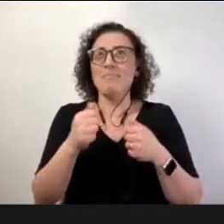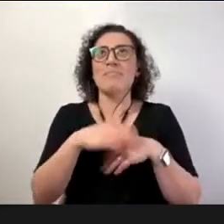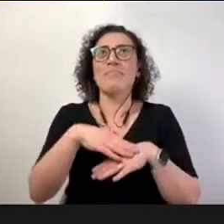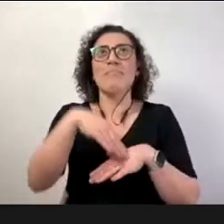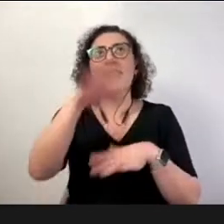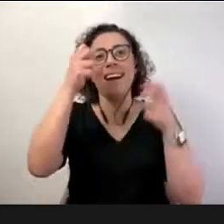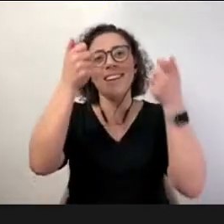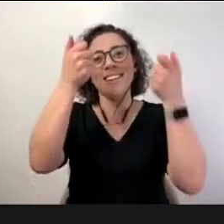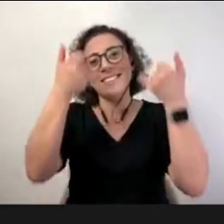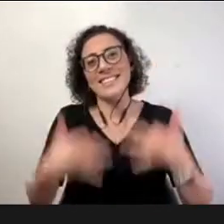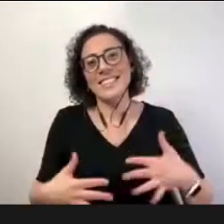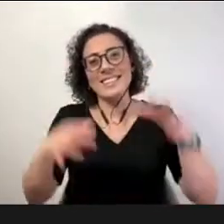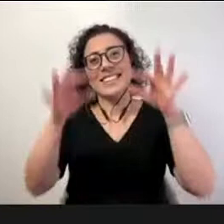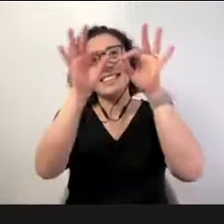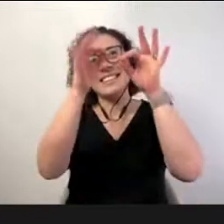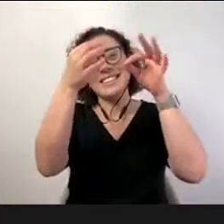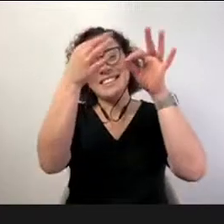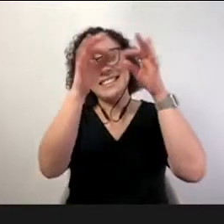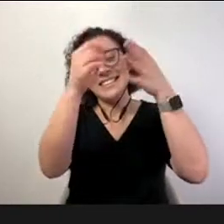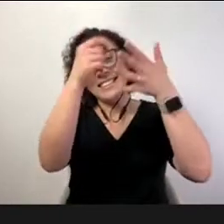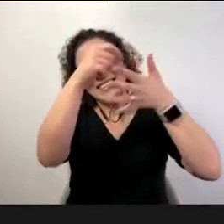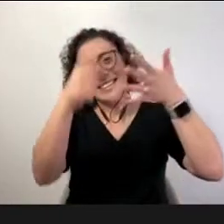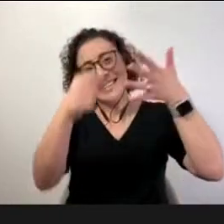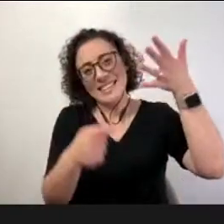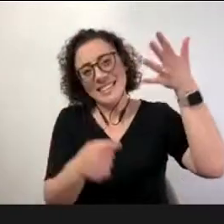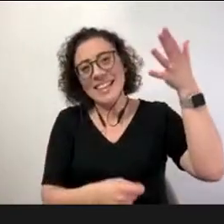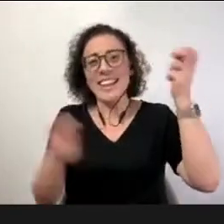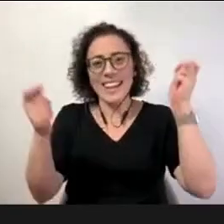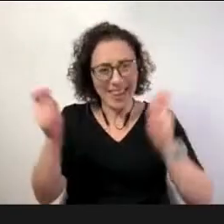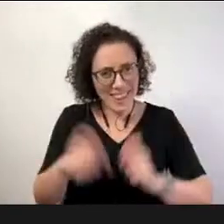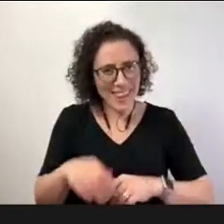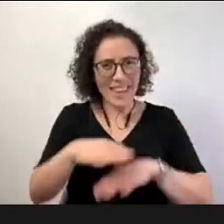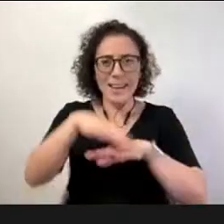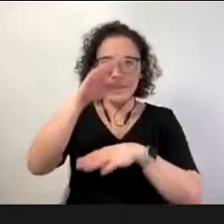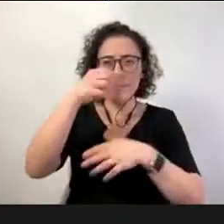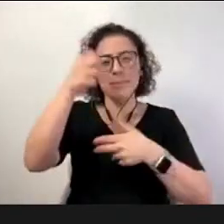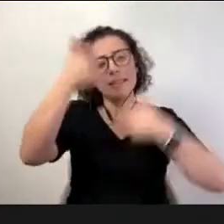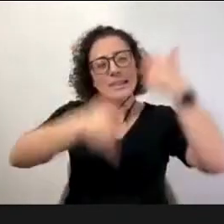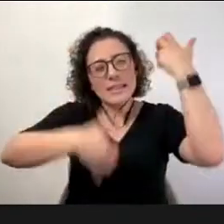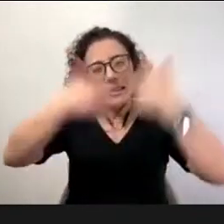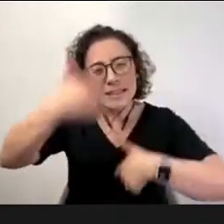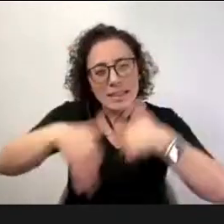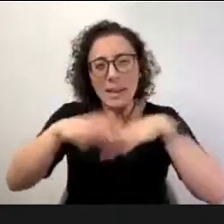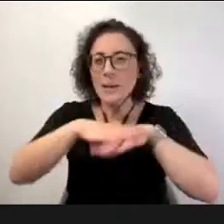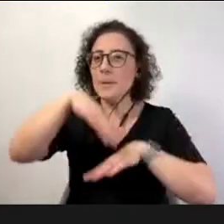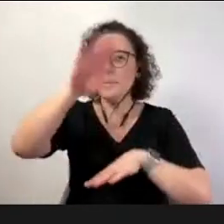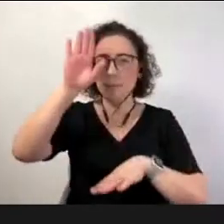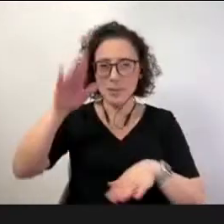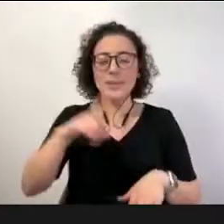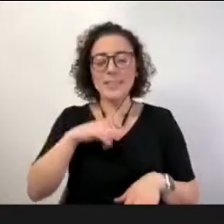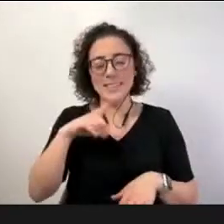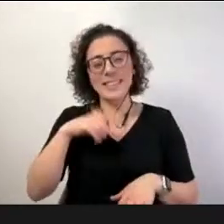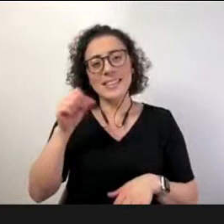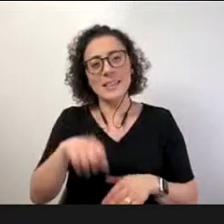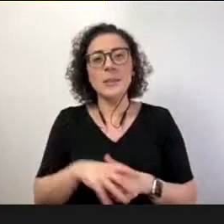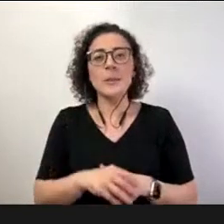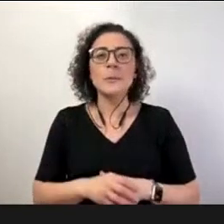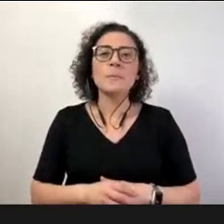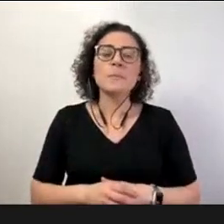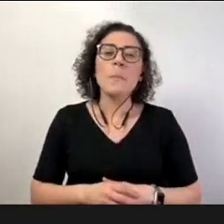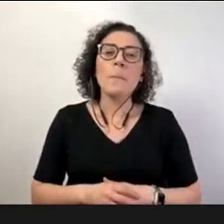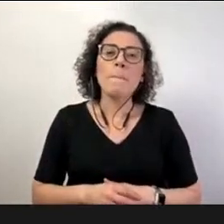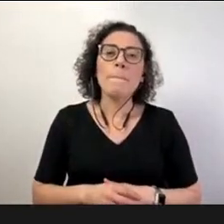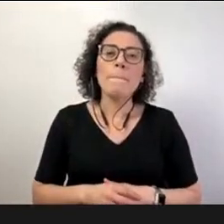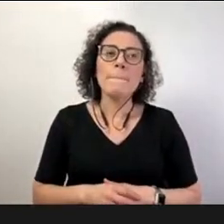acho que a gente poderia ficar muito tempo discutindo cada uma delas e os desdobramentos começo agora a fazer um